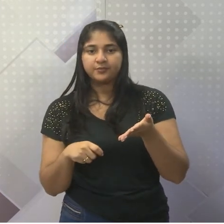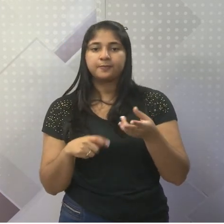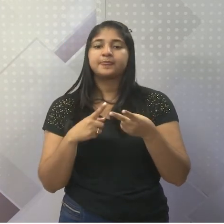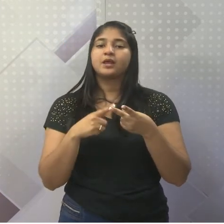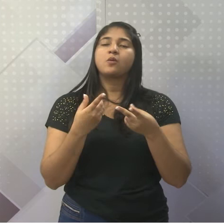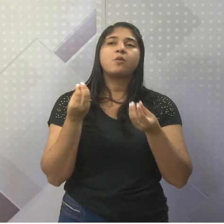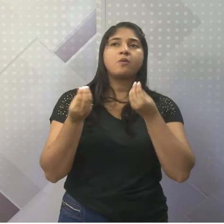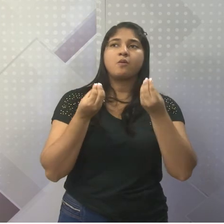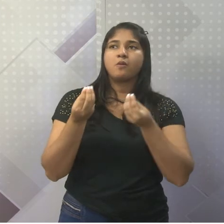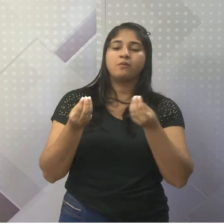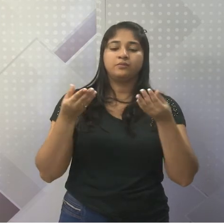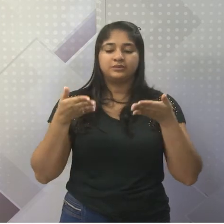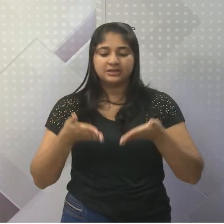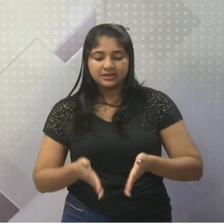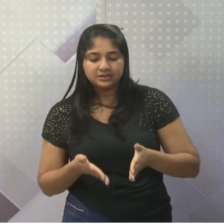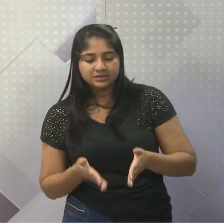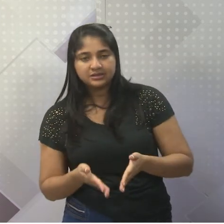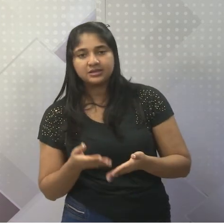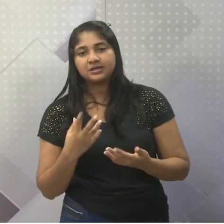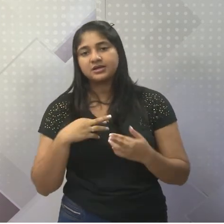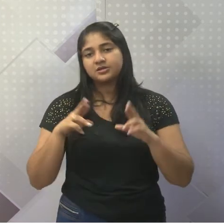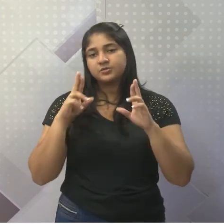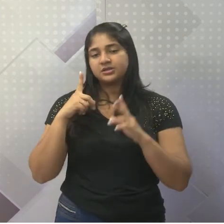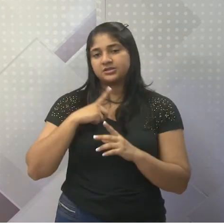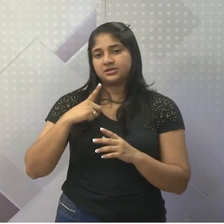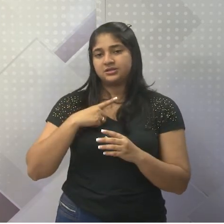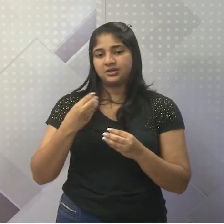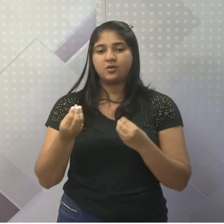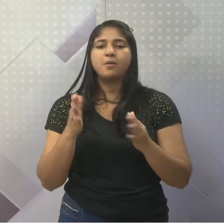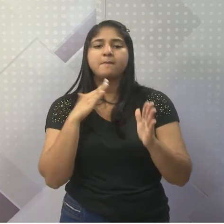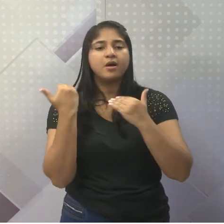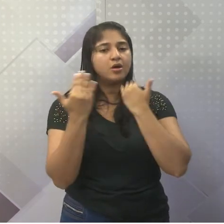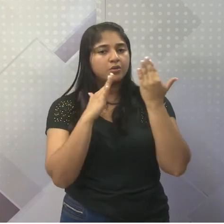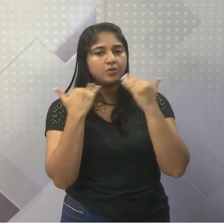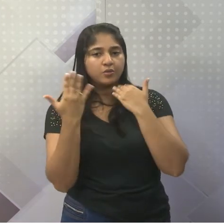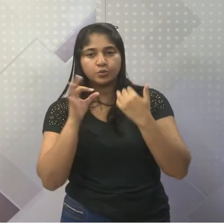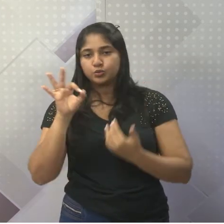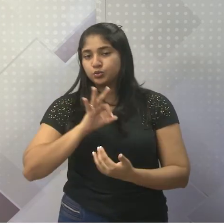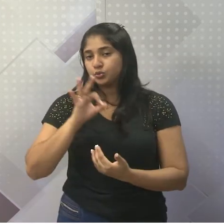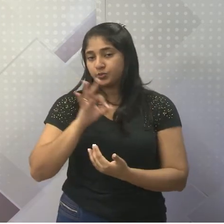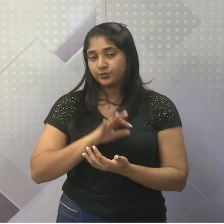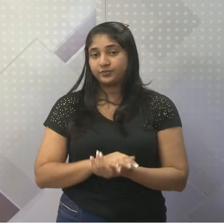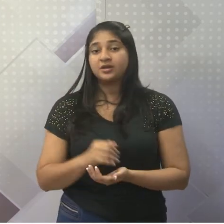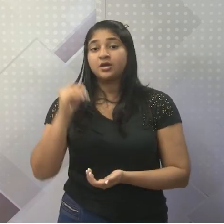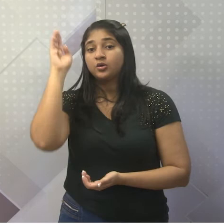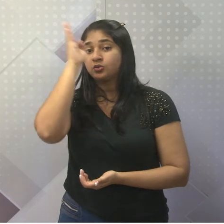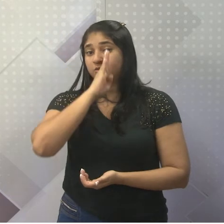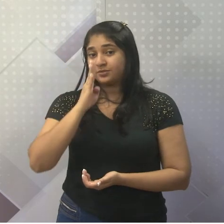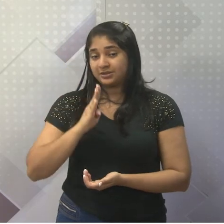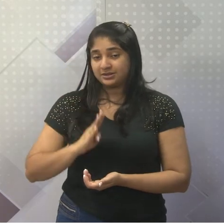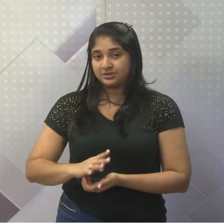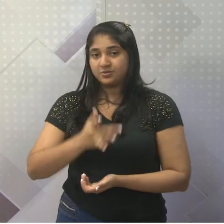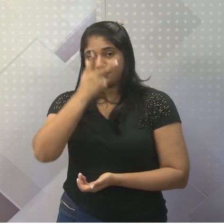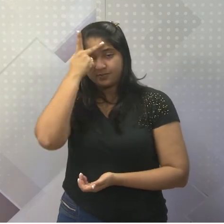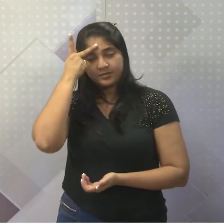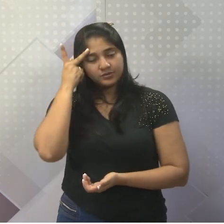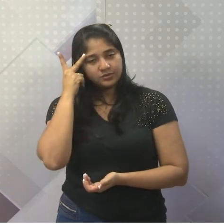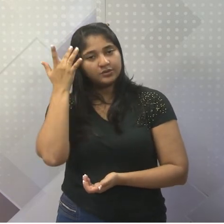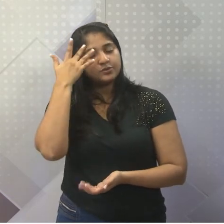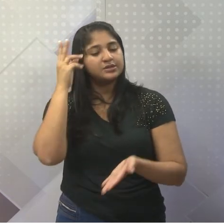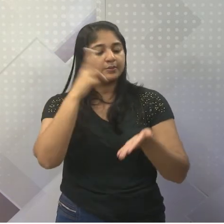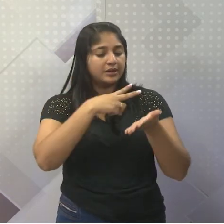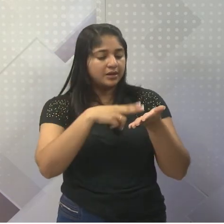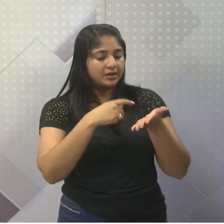vida ao nascer, e também a taxa de mortalidade. Olha só. No Brasil, a taxa de analfabetismo, entre